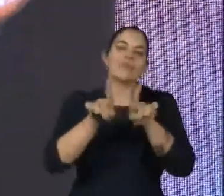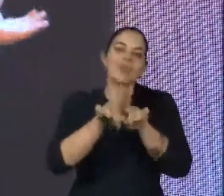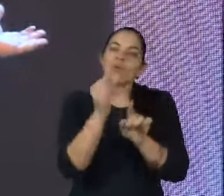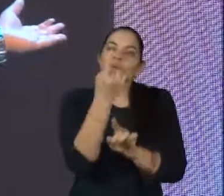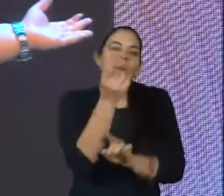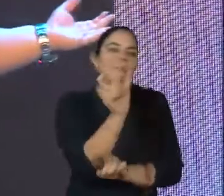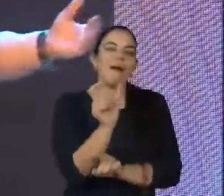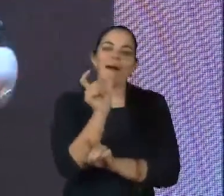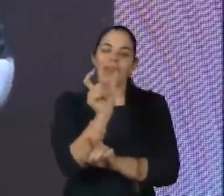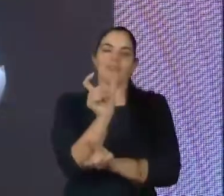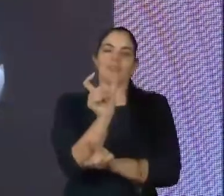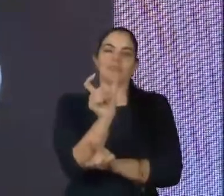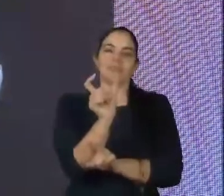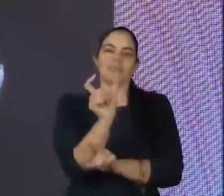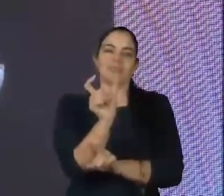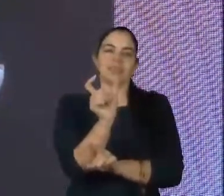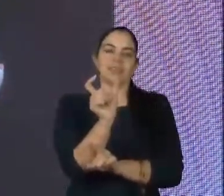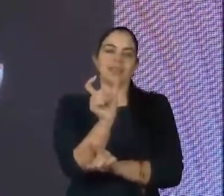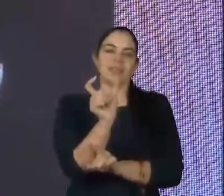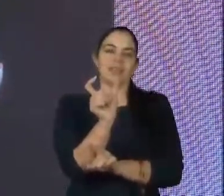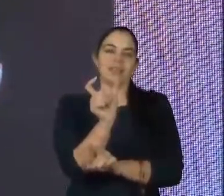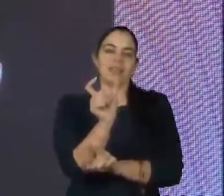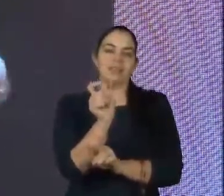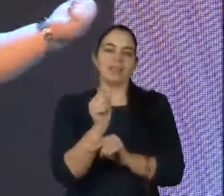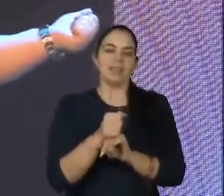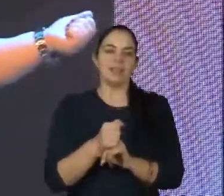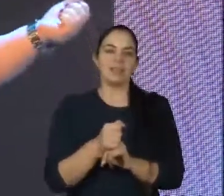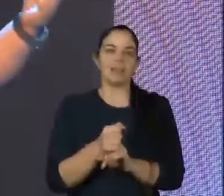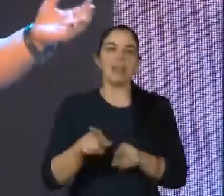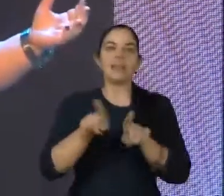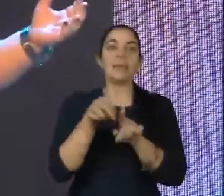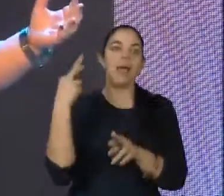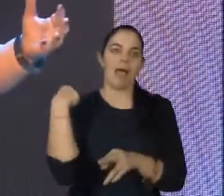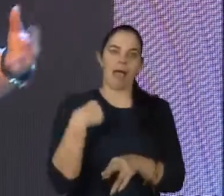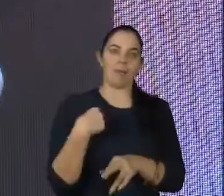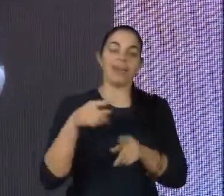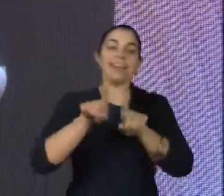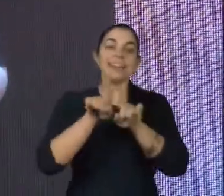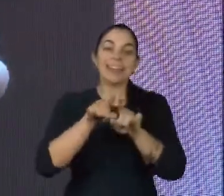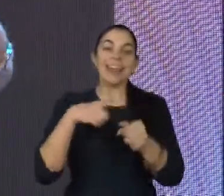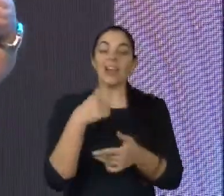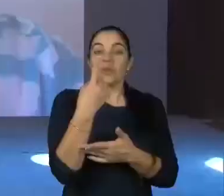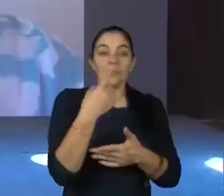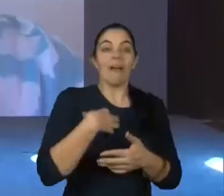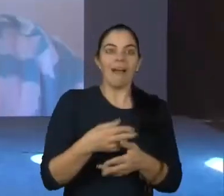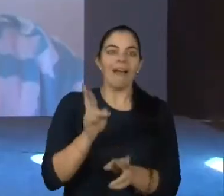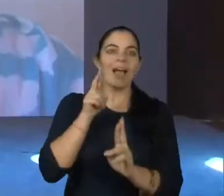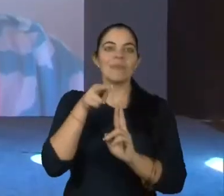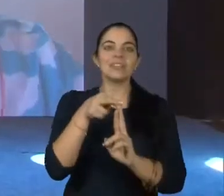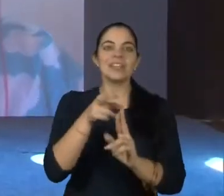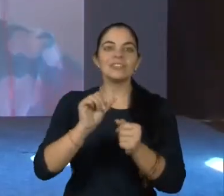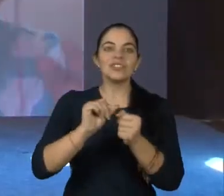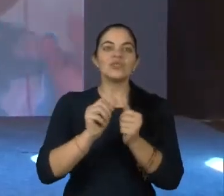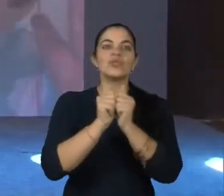palavra, né? E a Rebeca, ela tem essa representatividade falando sobre